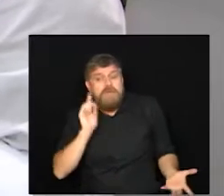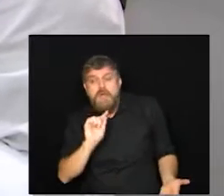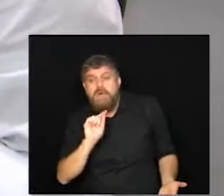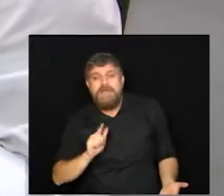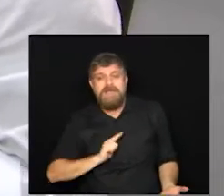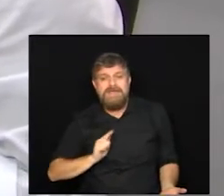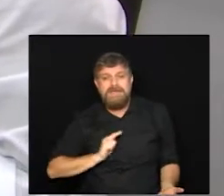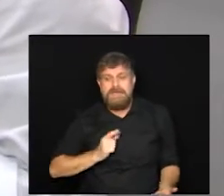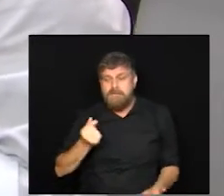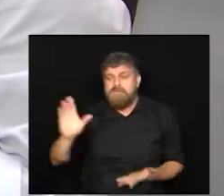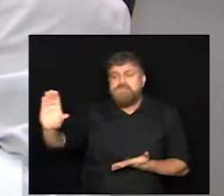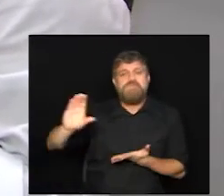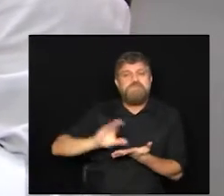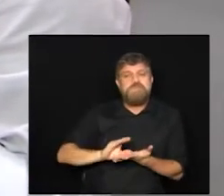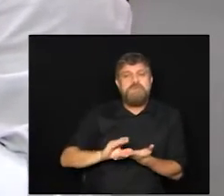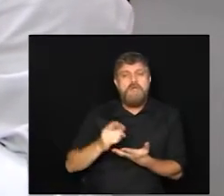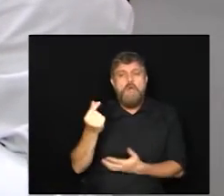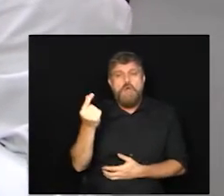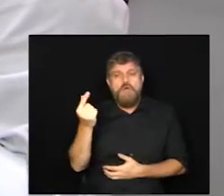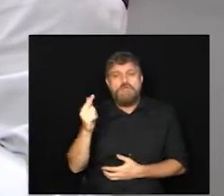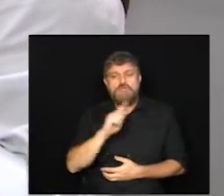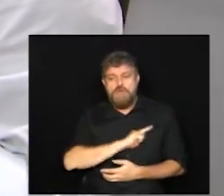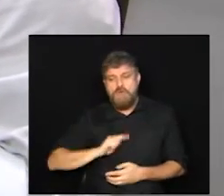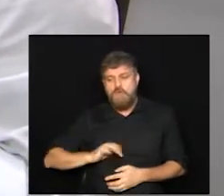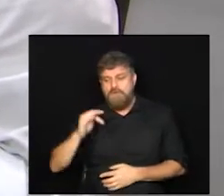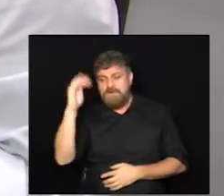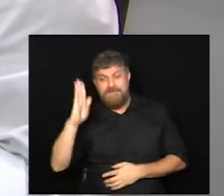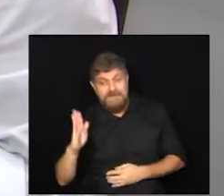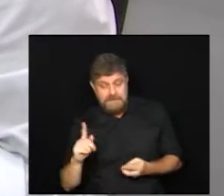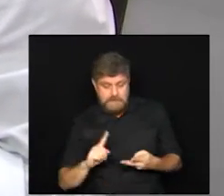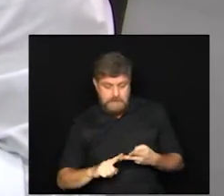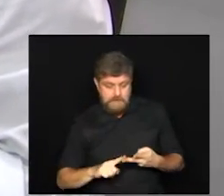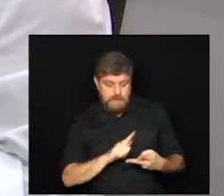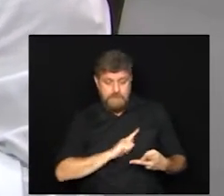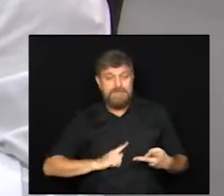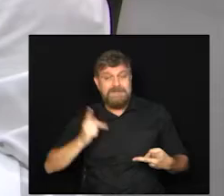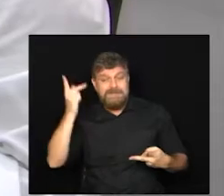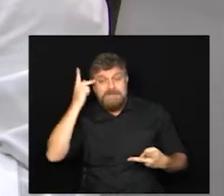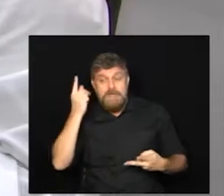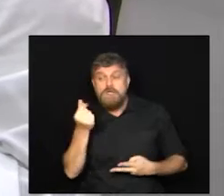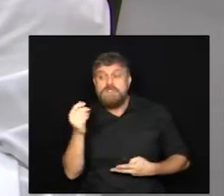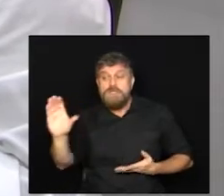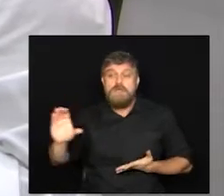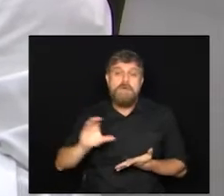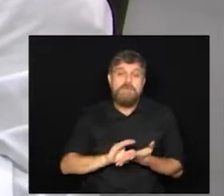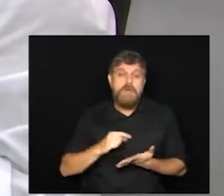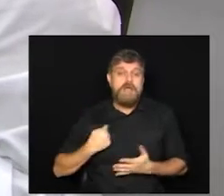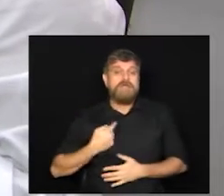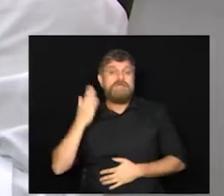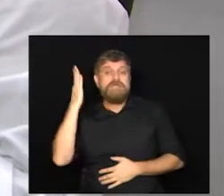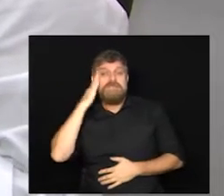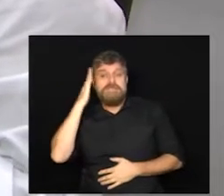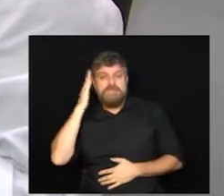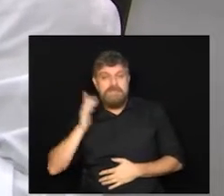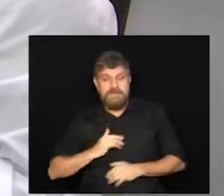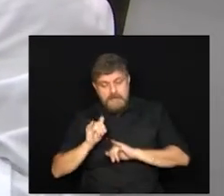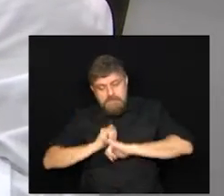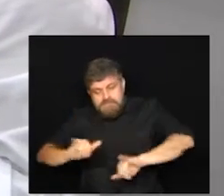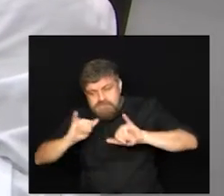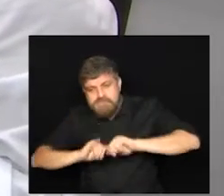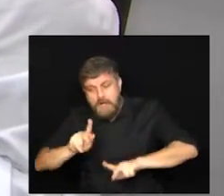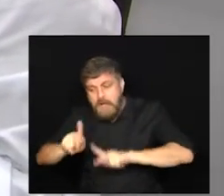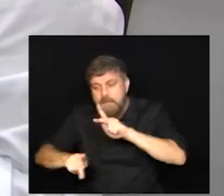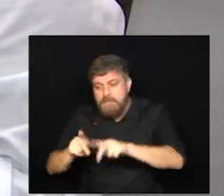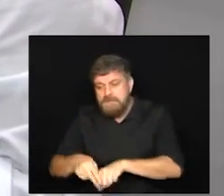vindo de verbas do governo federal, do governo estadual, para que a gente possa saber, né? Até mesmo informar a